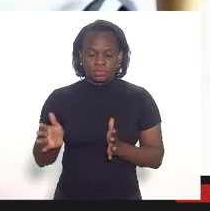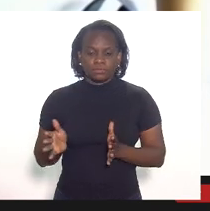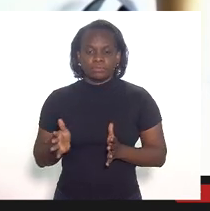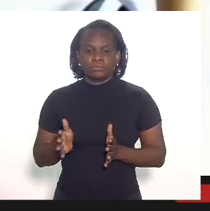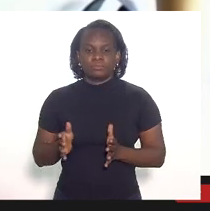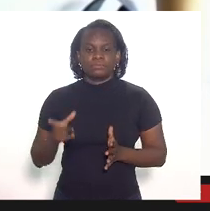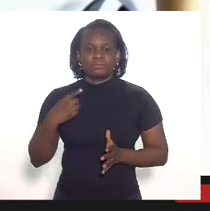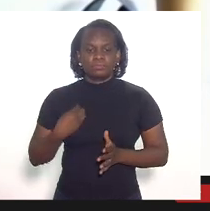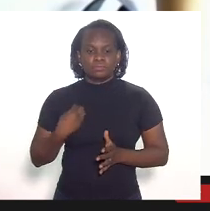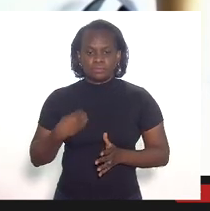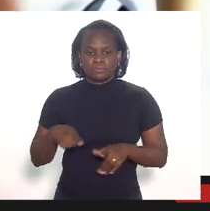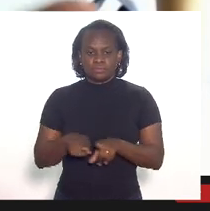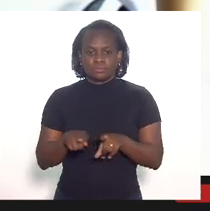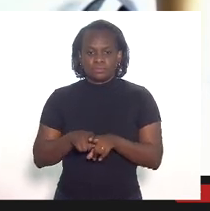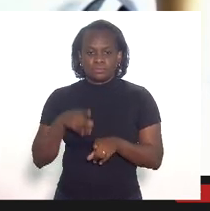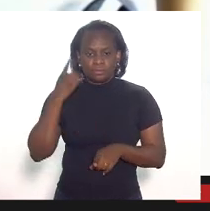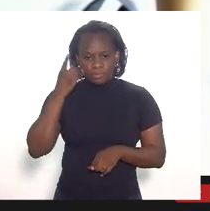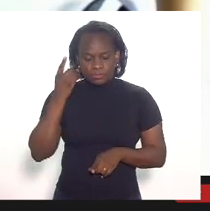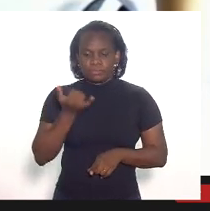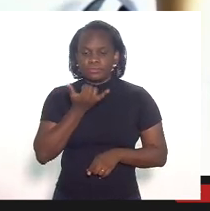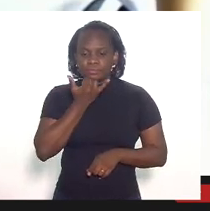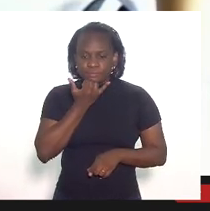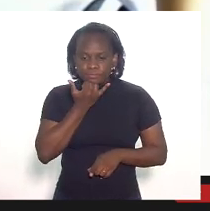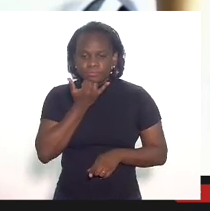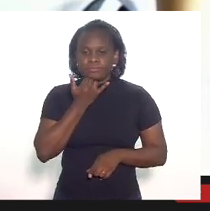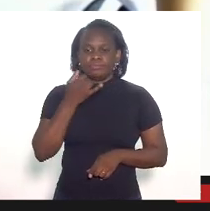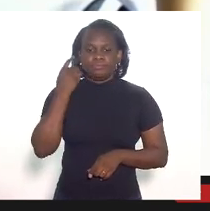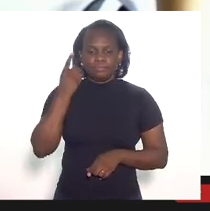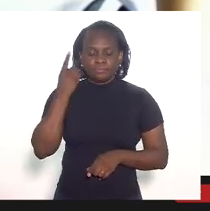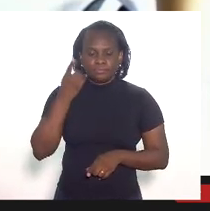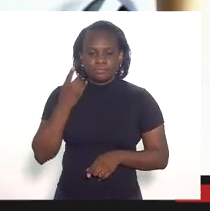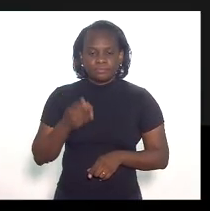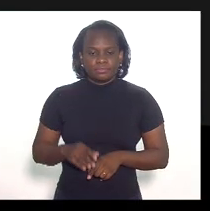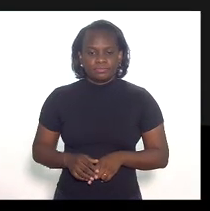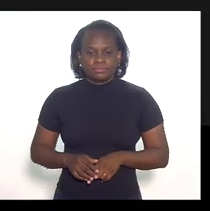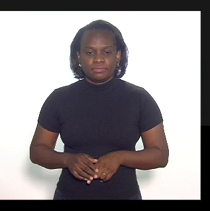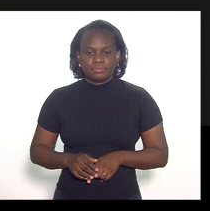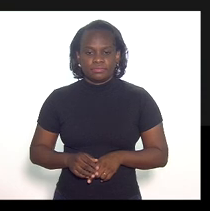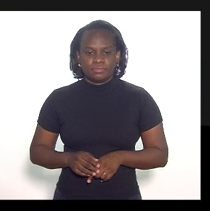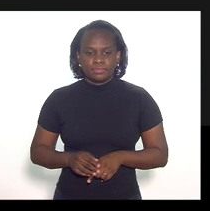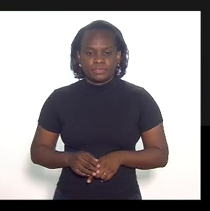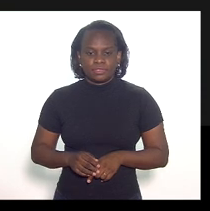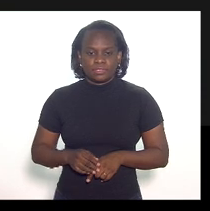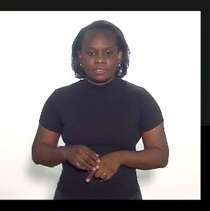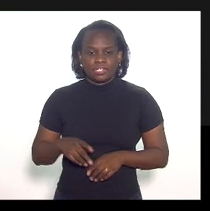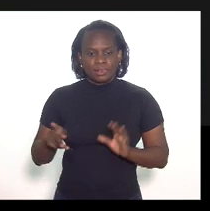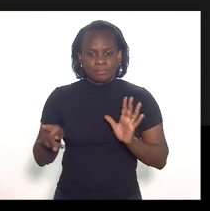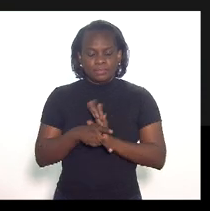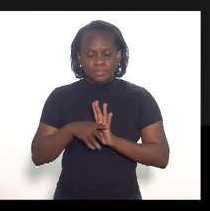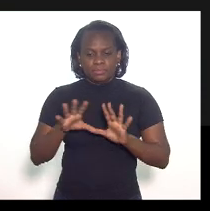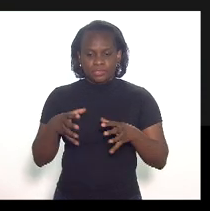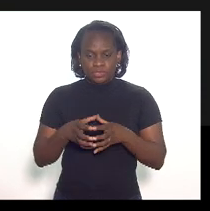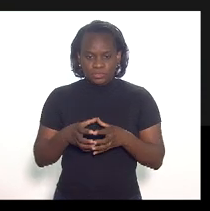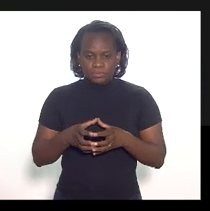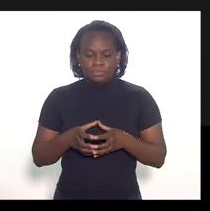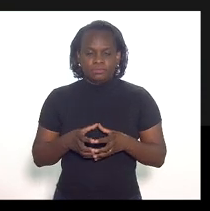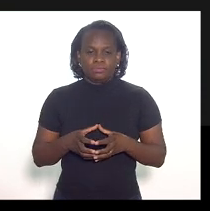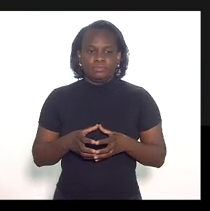com a presença da nossa deputada, desculpe, deputada, membro efetivo aqui da nossa